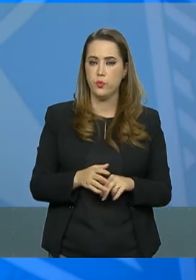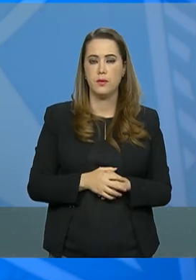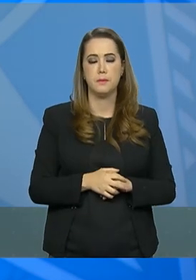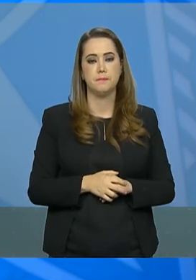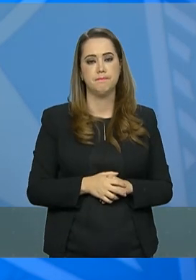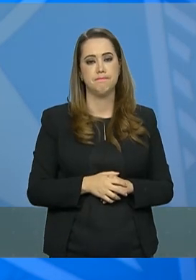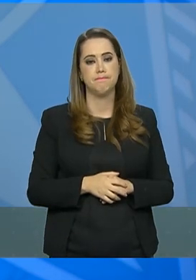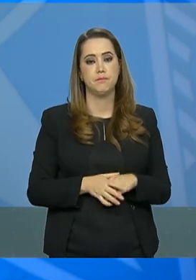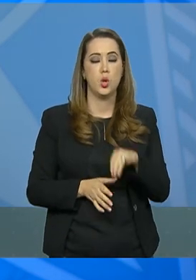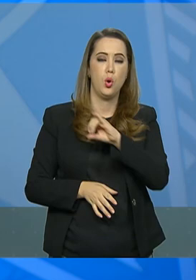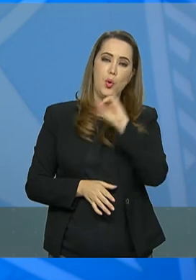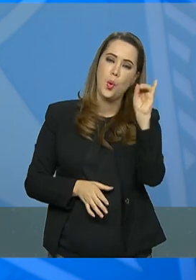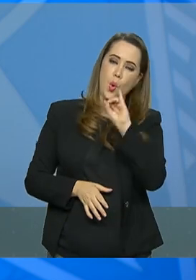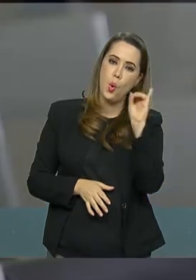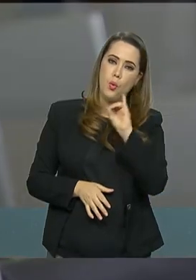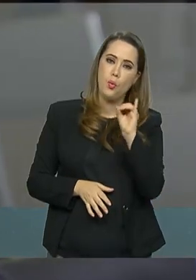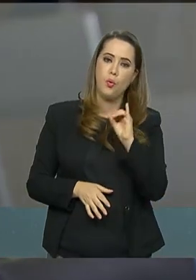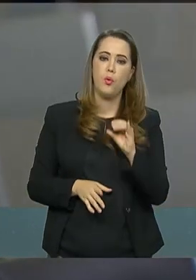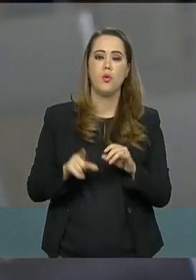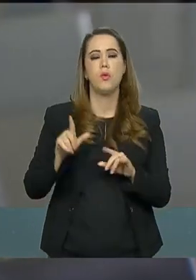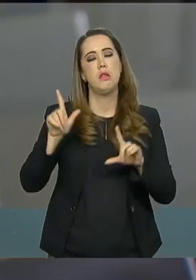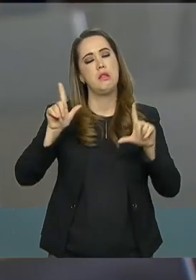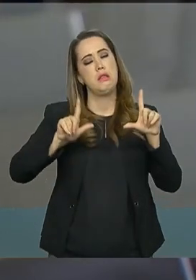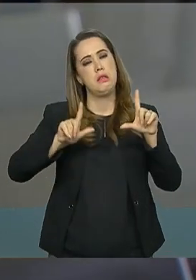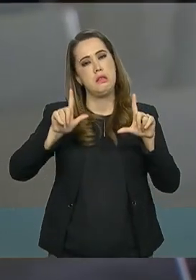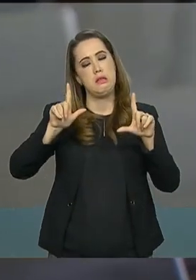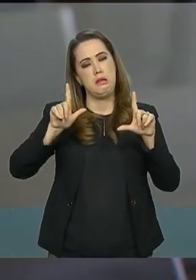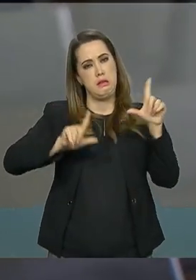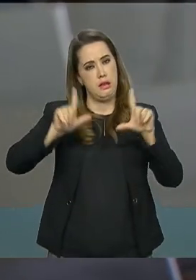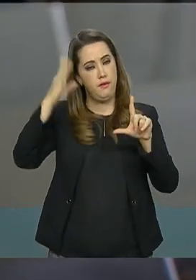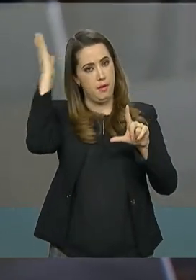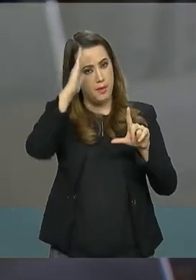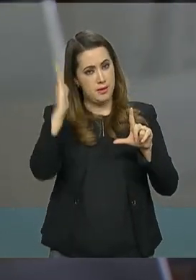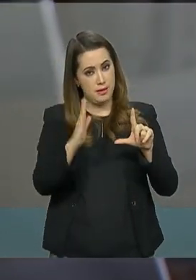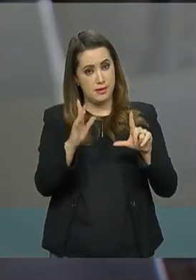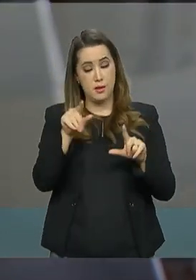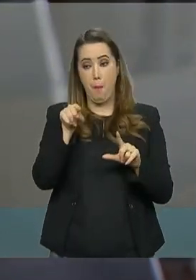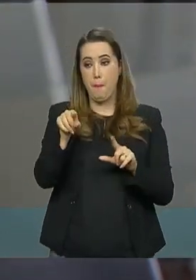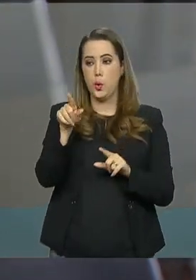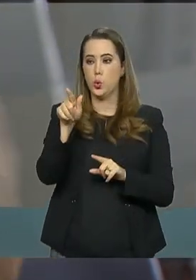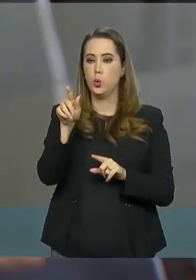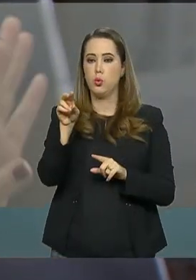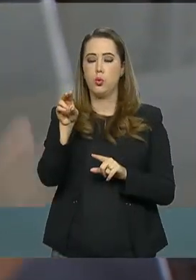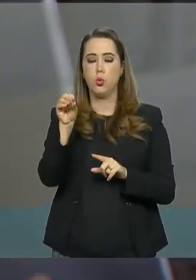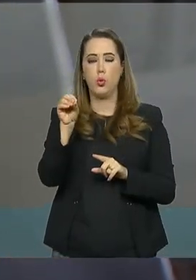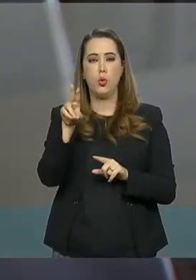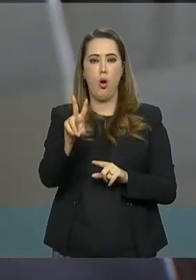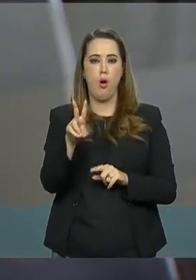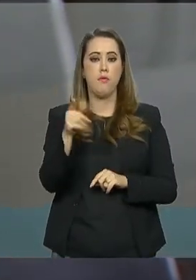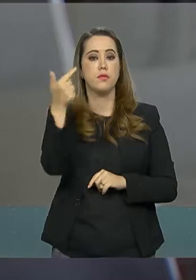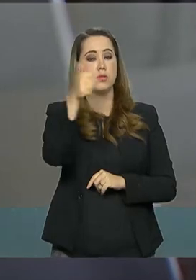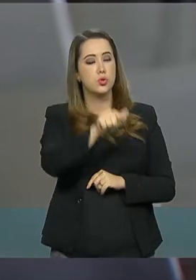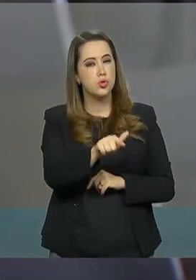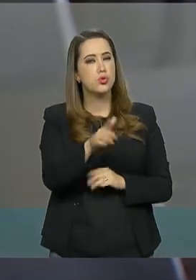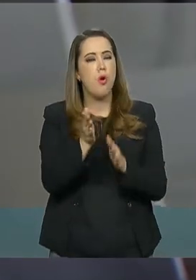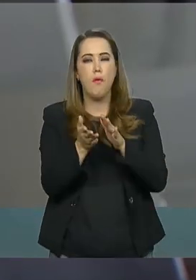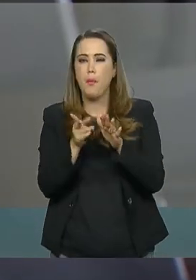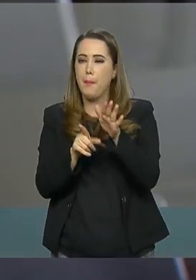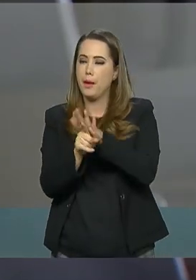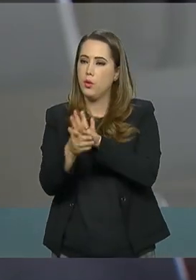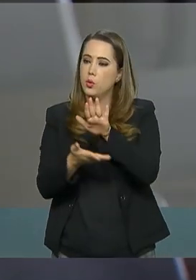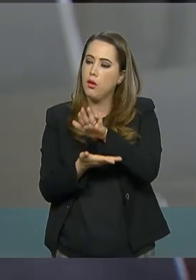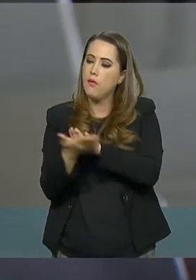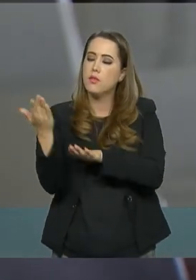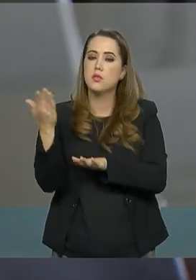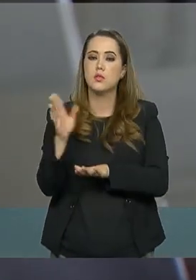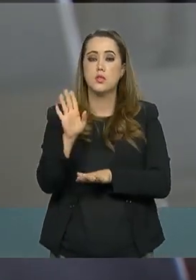Oi, porta-voz. Daniel Popov, TV Brasil Gov. Como vai? Tudo bem? Bom. Voltando ao tema das viagens, dá